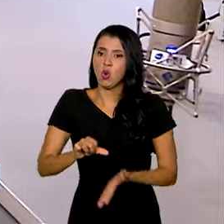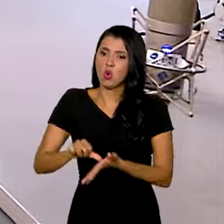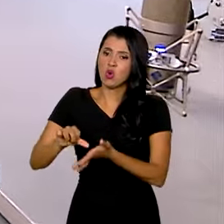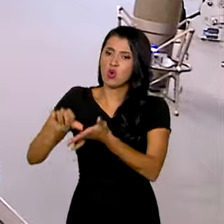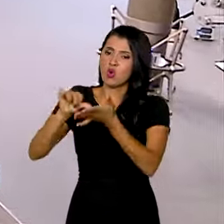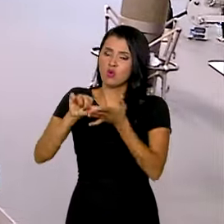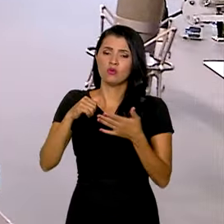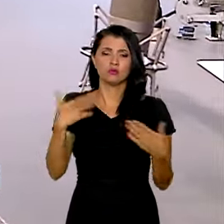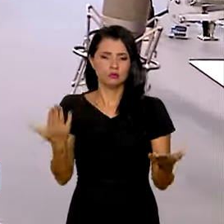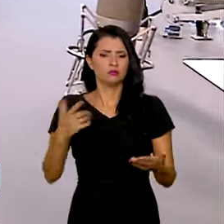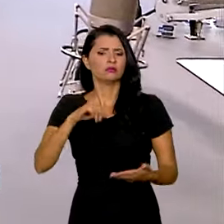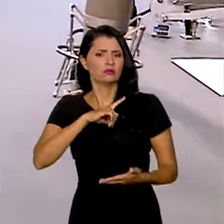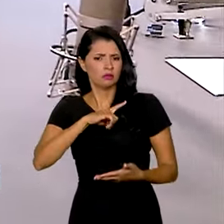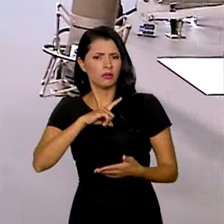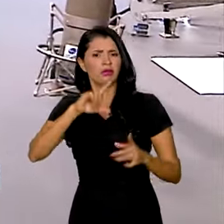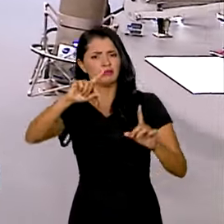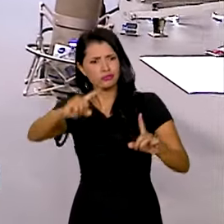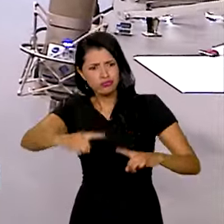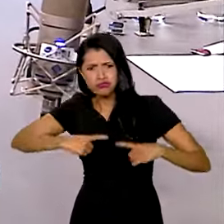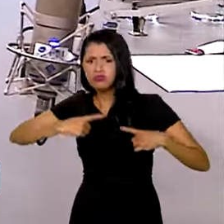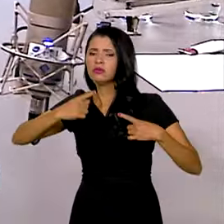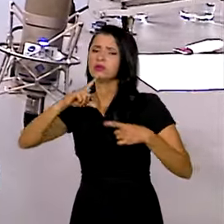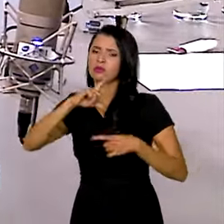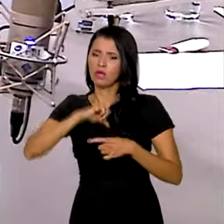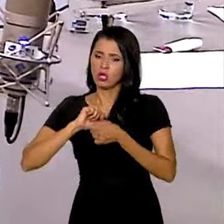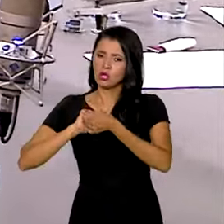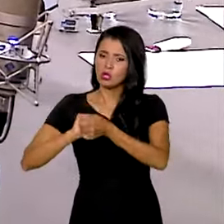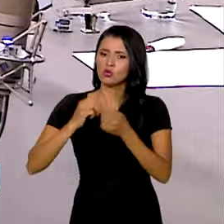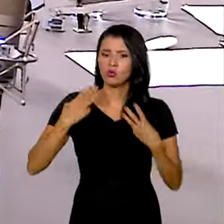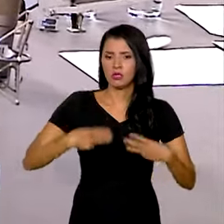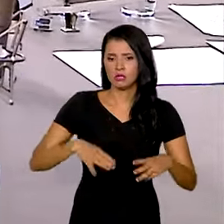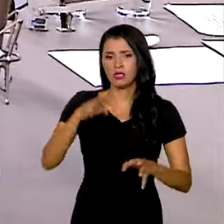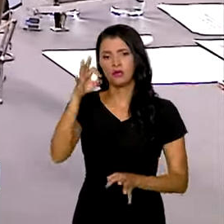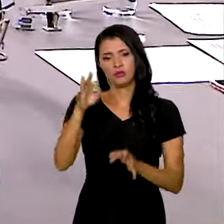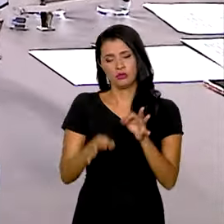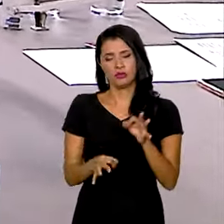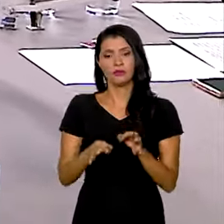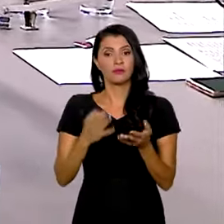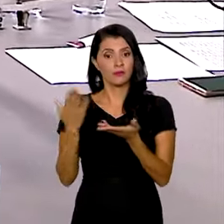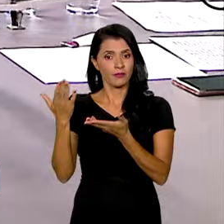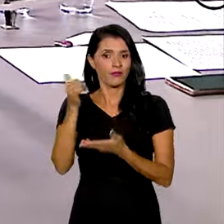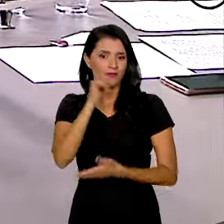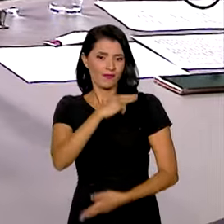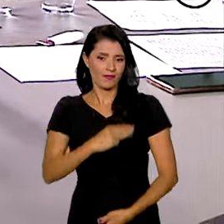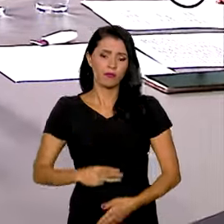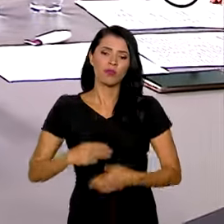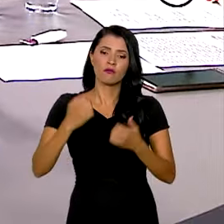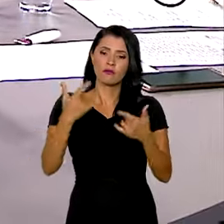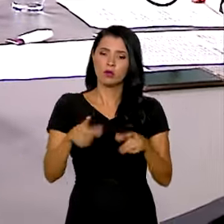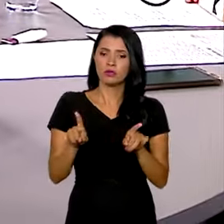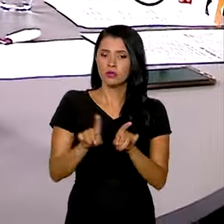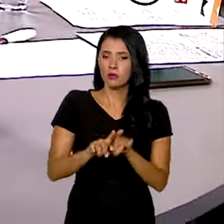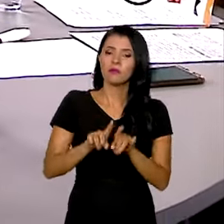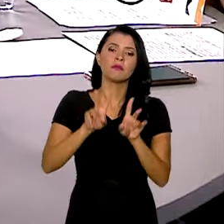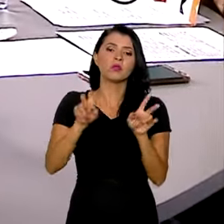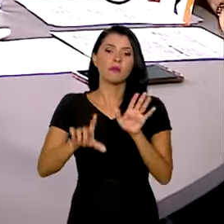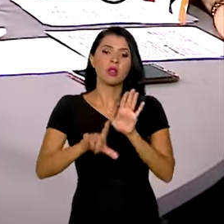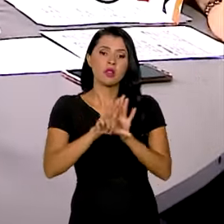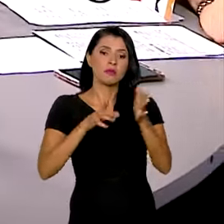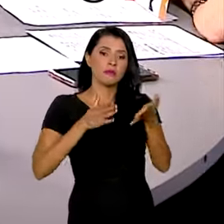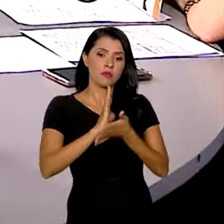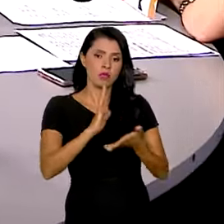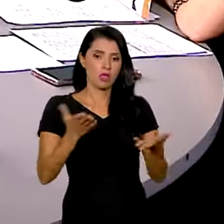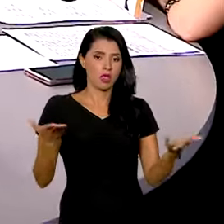Então nós estamos aí com um grande desafio junto com o Ministério da Justiça. A ministra também comentou sobre a lei sancionada